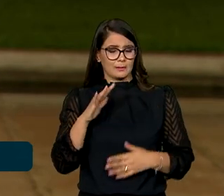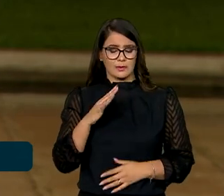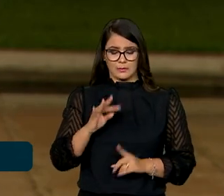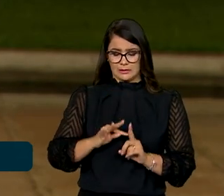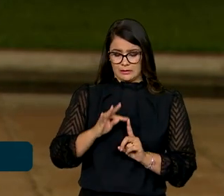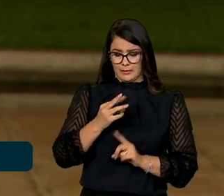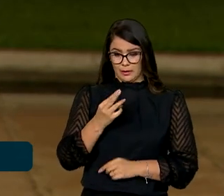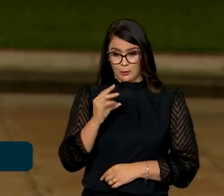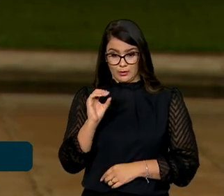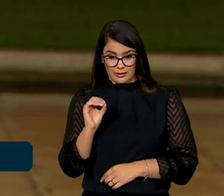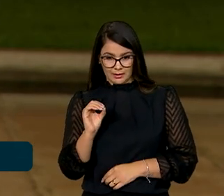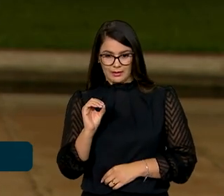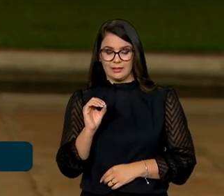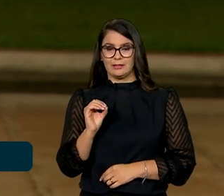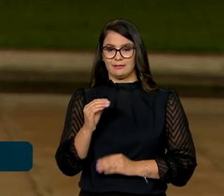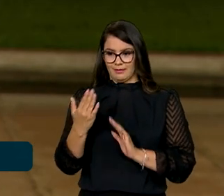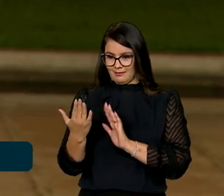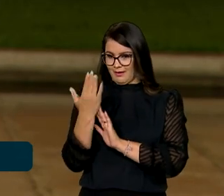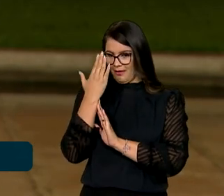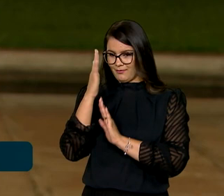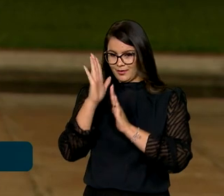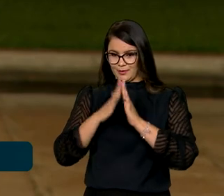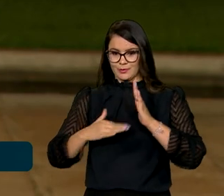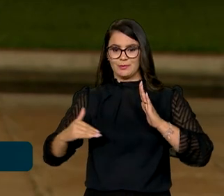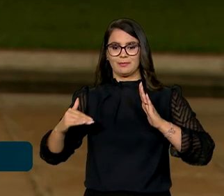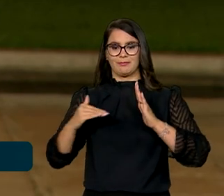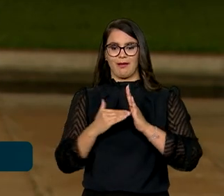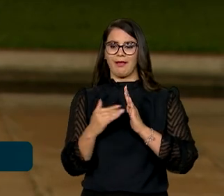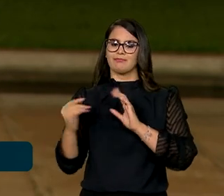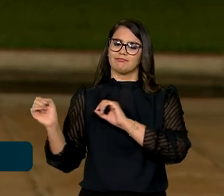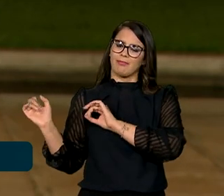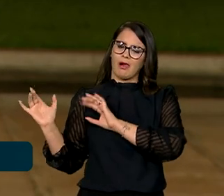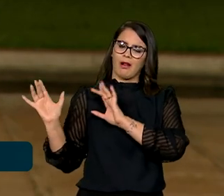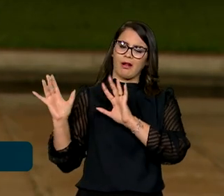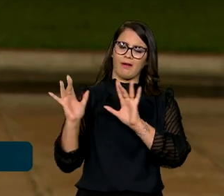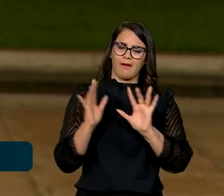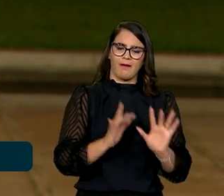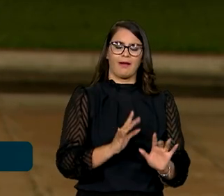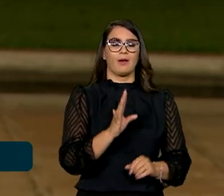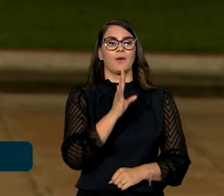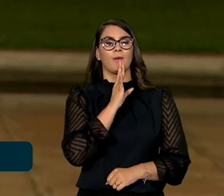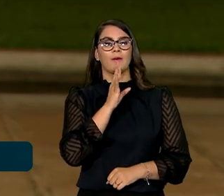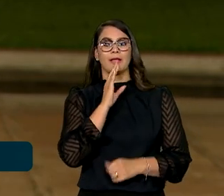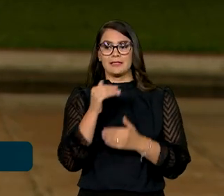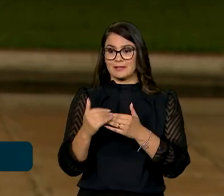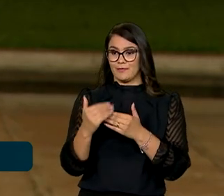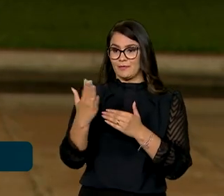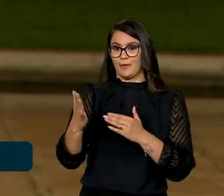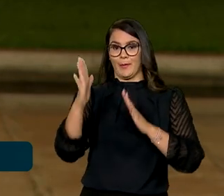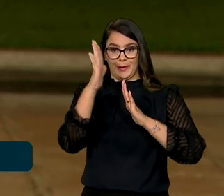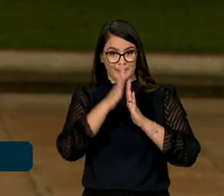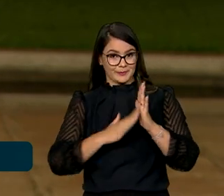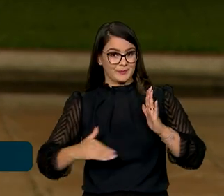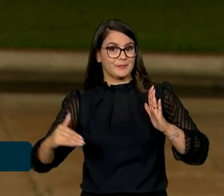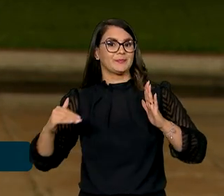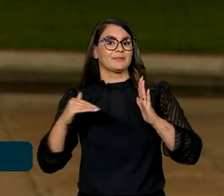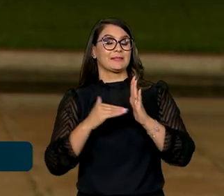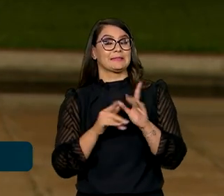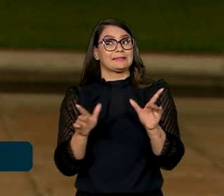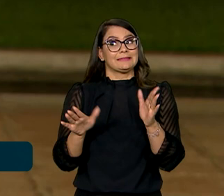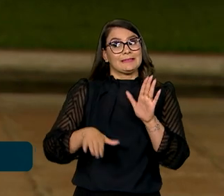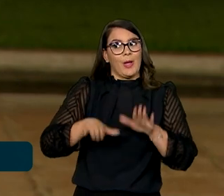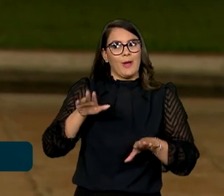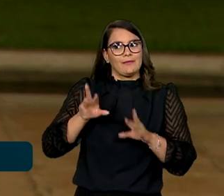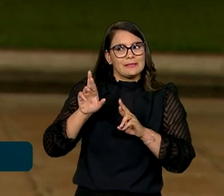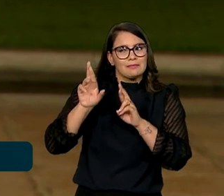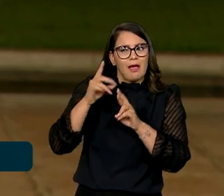graus aqui em frente ao Palácio do Alvorado e vieram aqui conhecer essa área externa do Palácio, talvez aí na expectativa